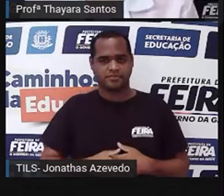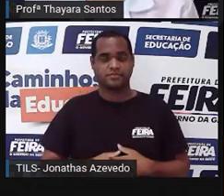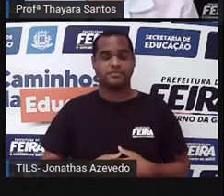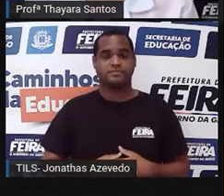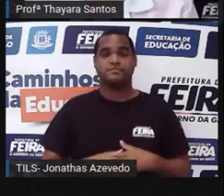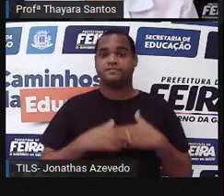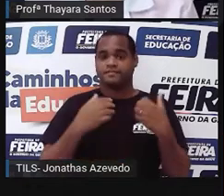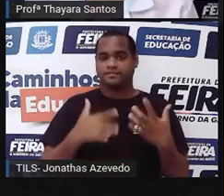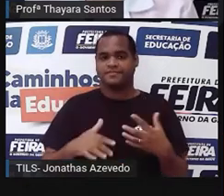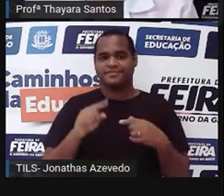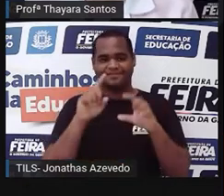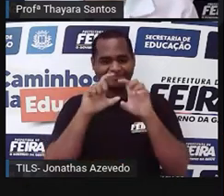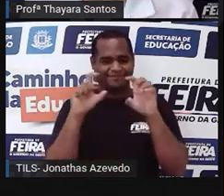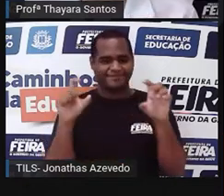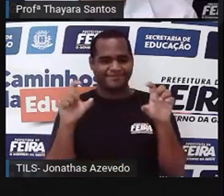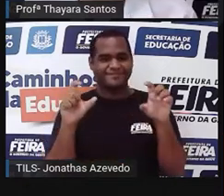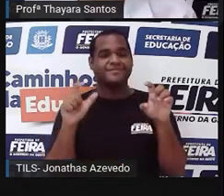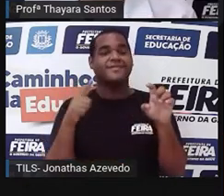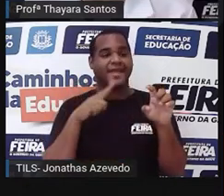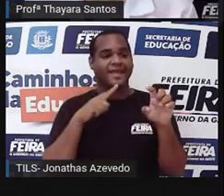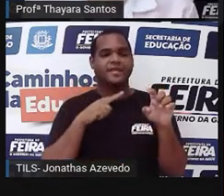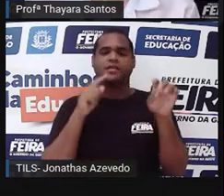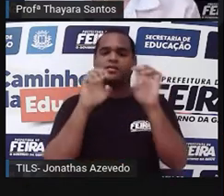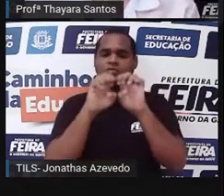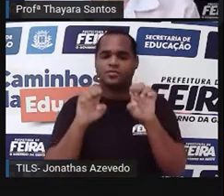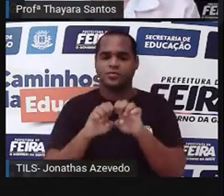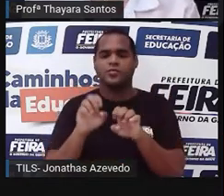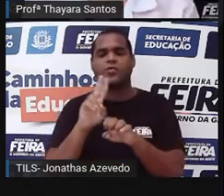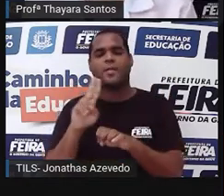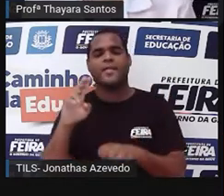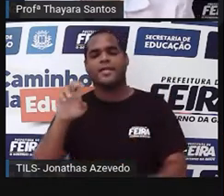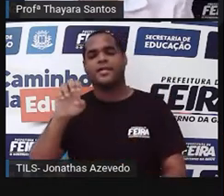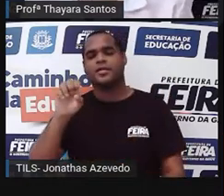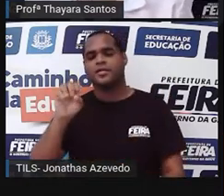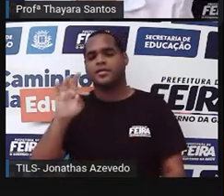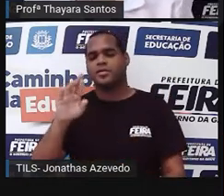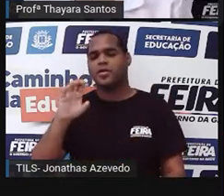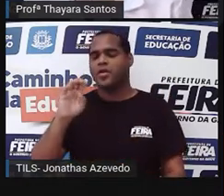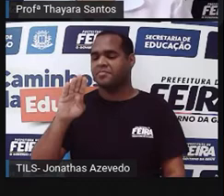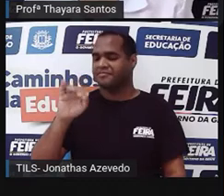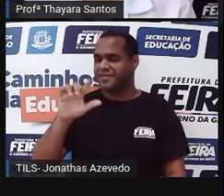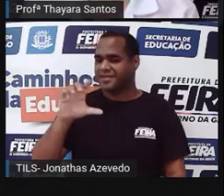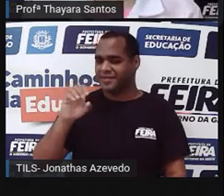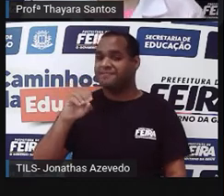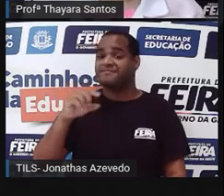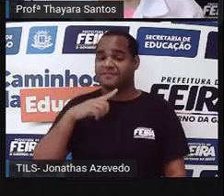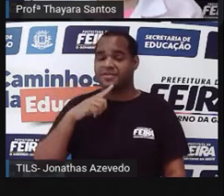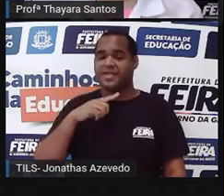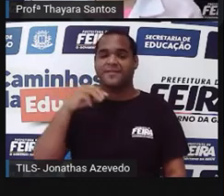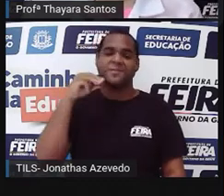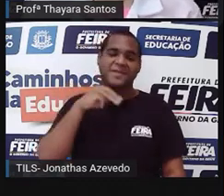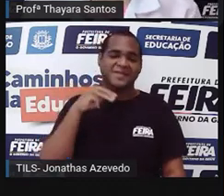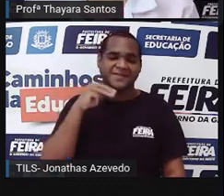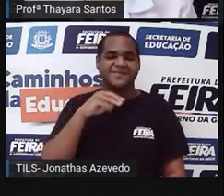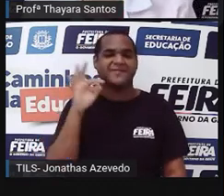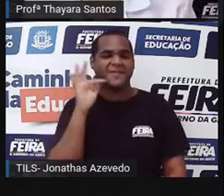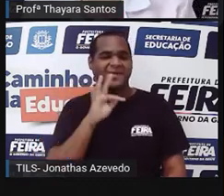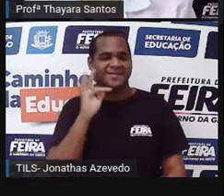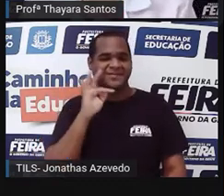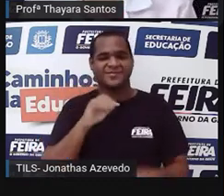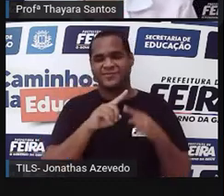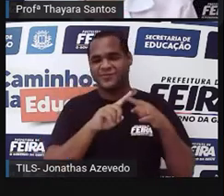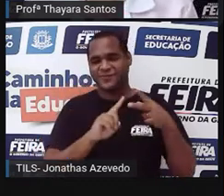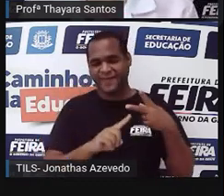As gimnospermas, elas têm essa estrutura aí, que é o estróbilo. Tem o estróbilo masculino e o estróbilo feminino. O